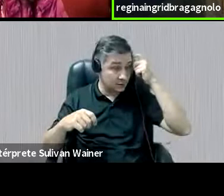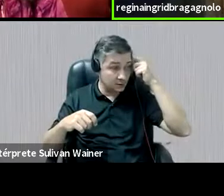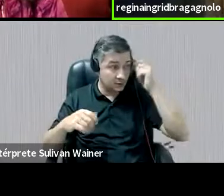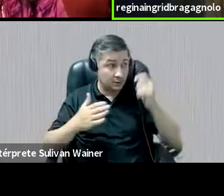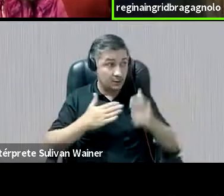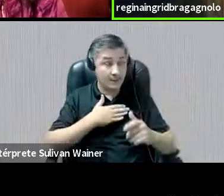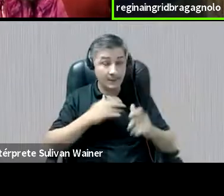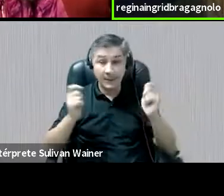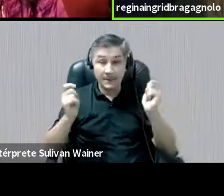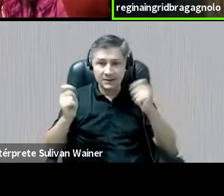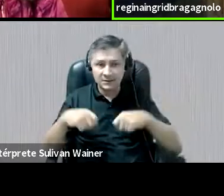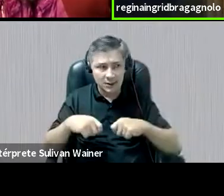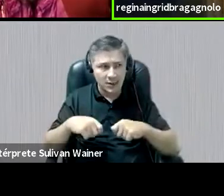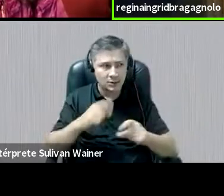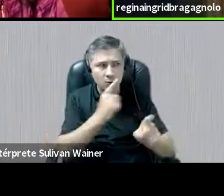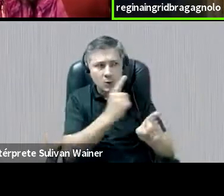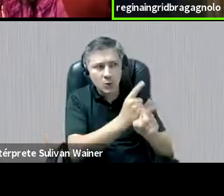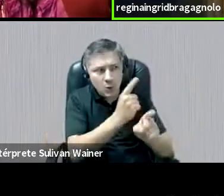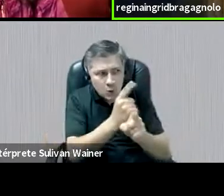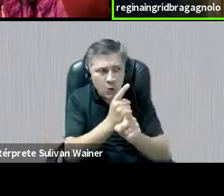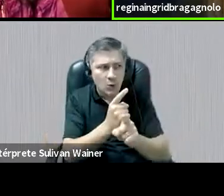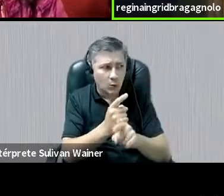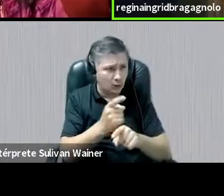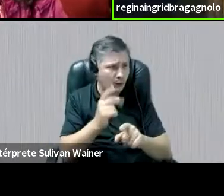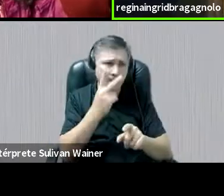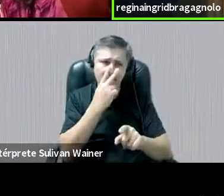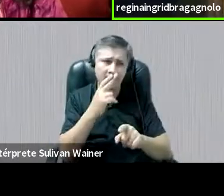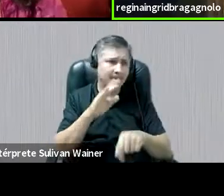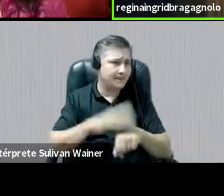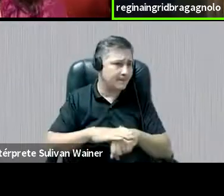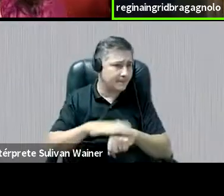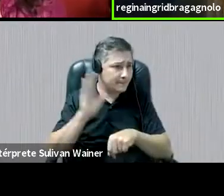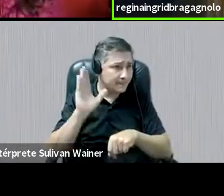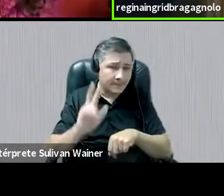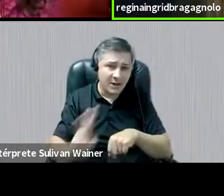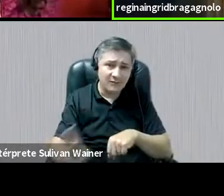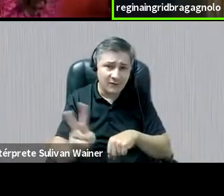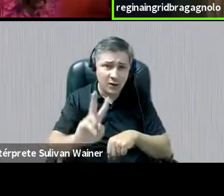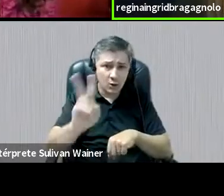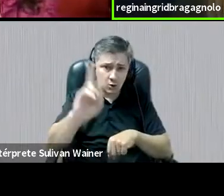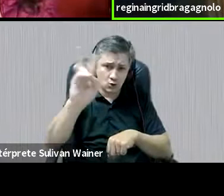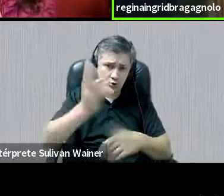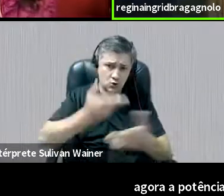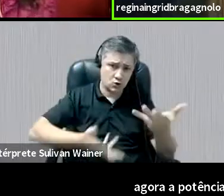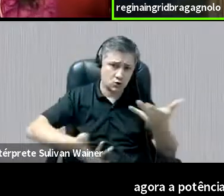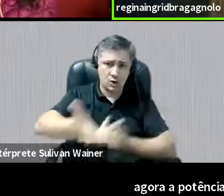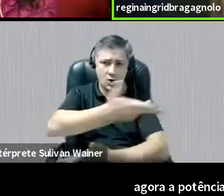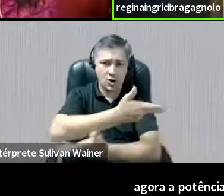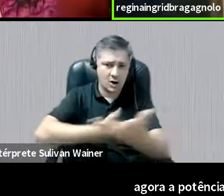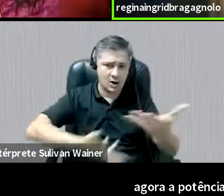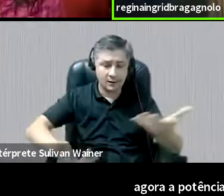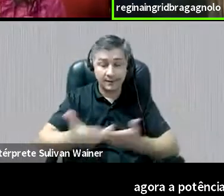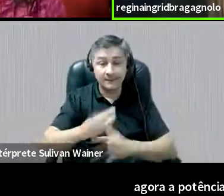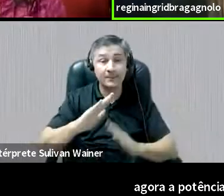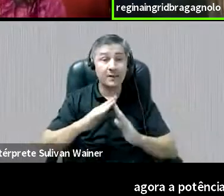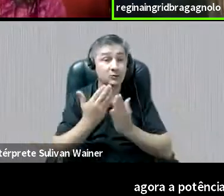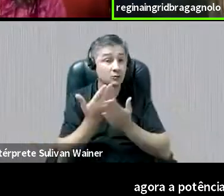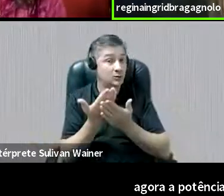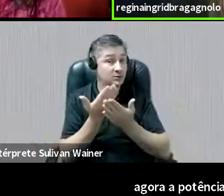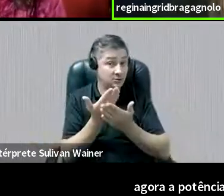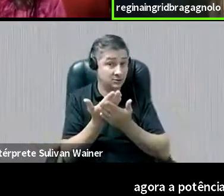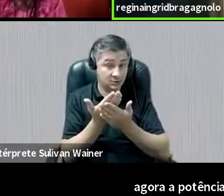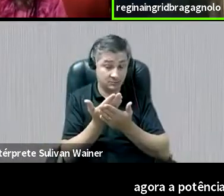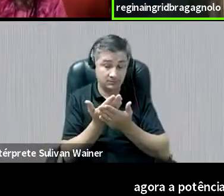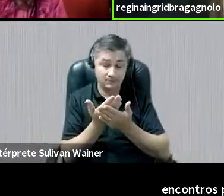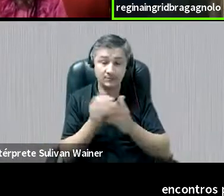desses encontros passa a ser ainda mais valorada, né, as trocas. E na educação infantil tem algo